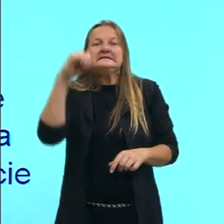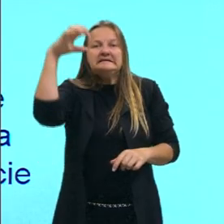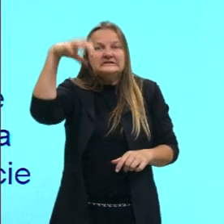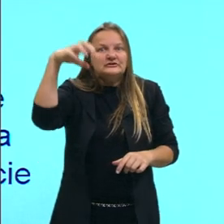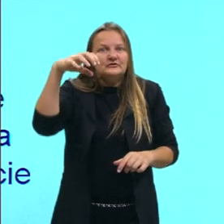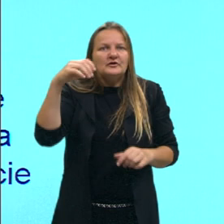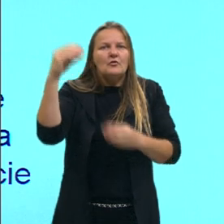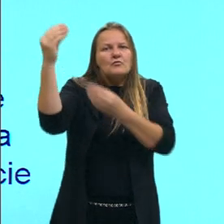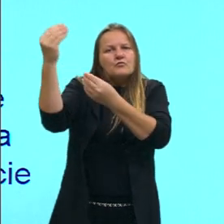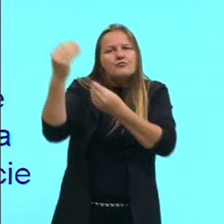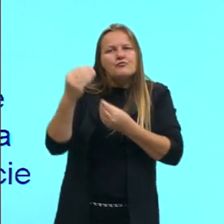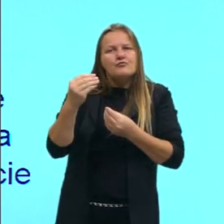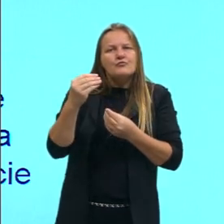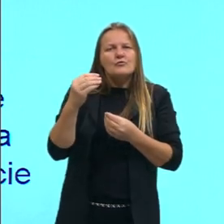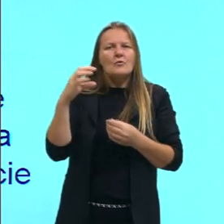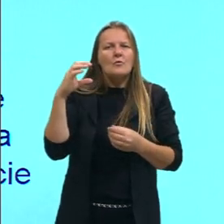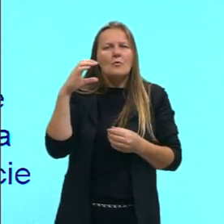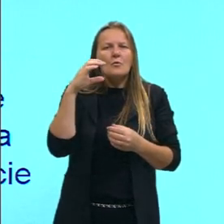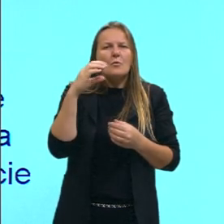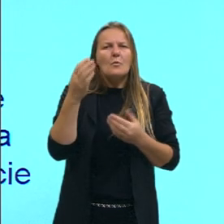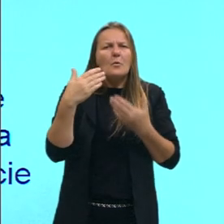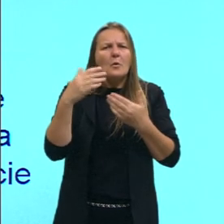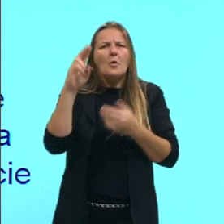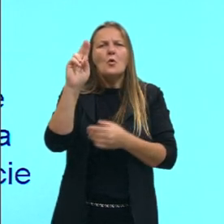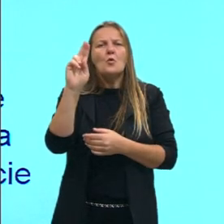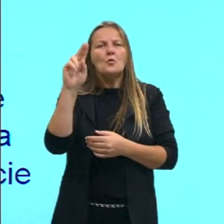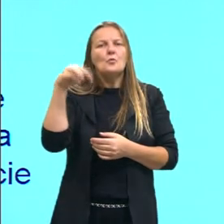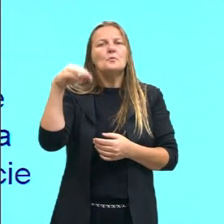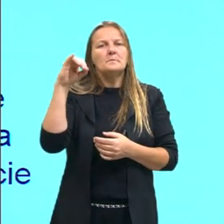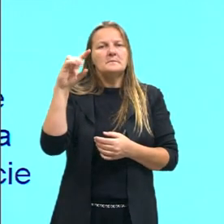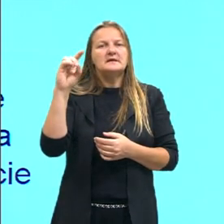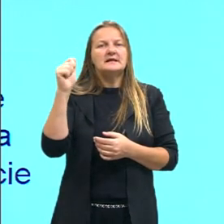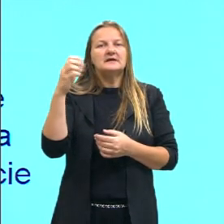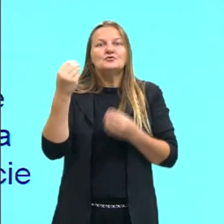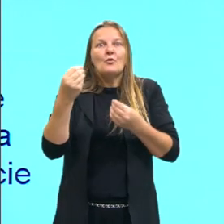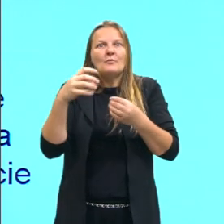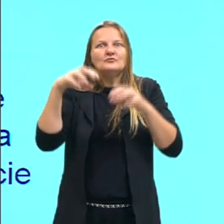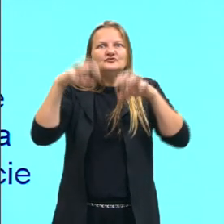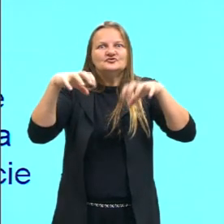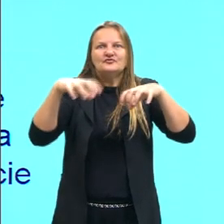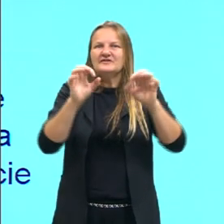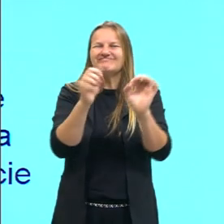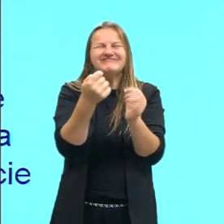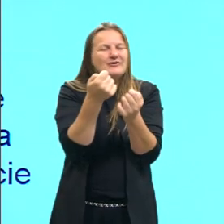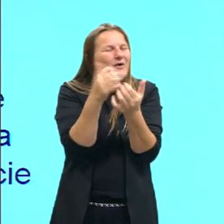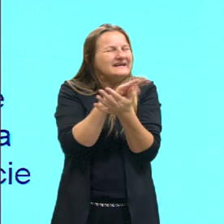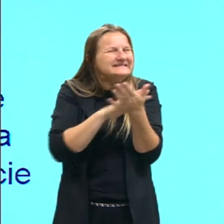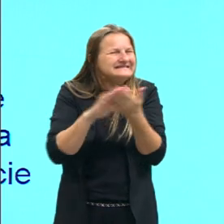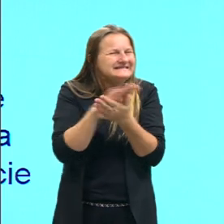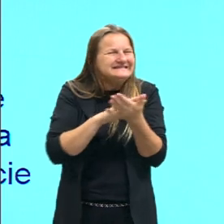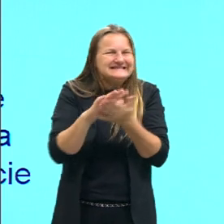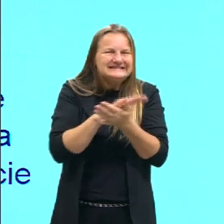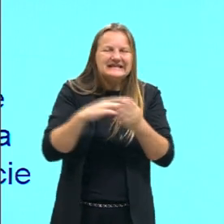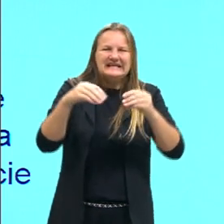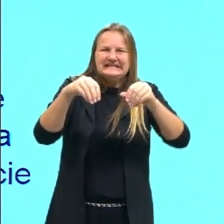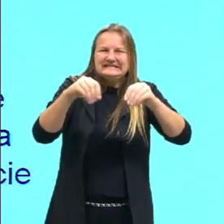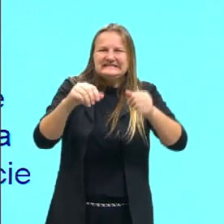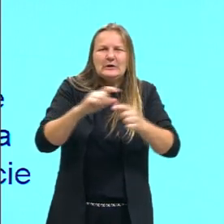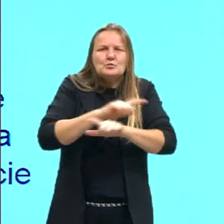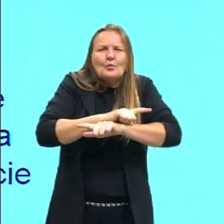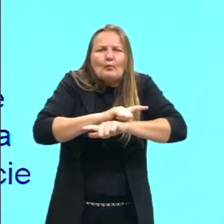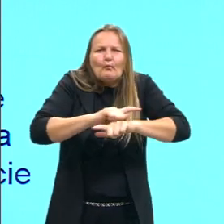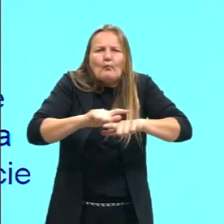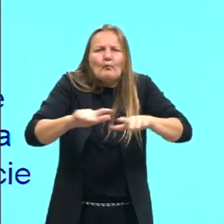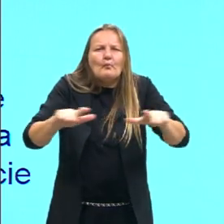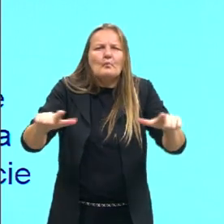trouxe a umidade pra cá, não tem mais umidade, como é que vai chover aqui, né? É uma das, uma das questões que